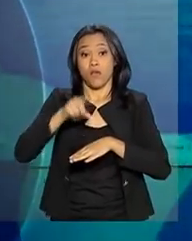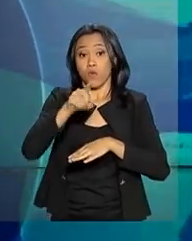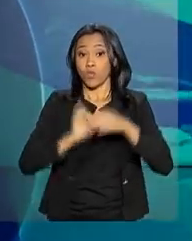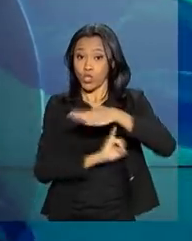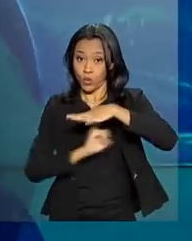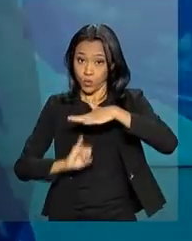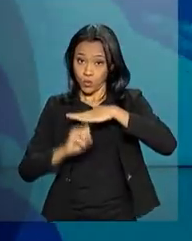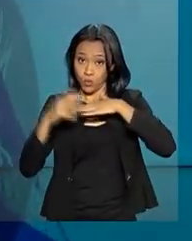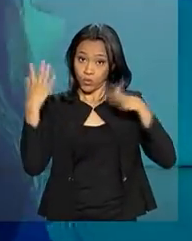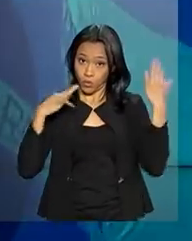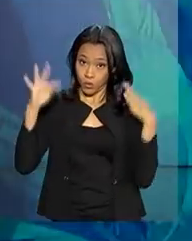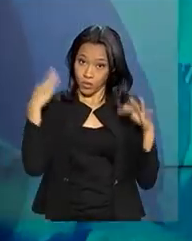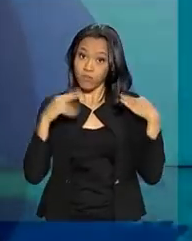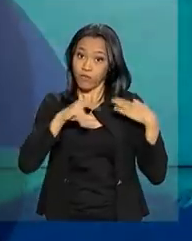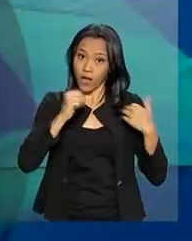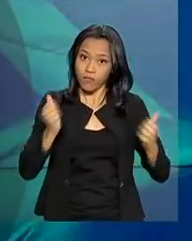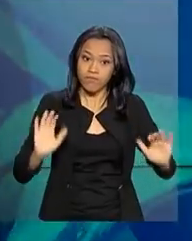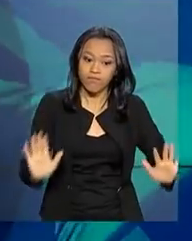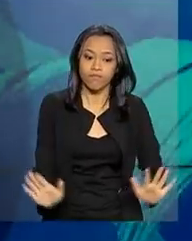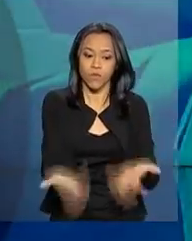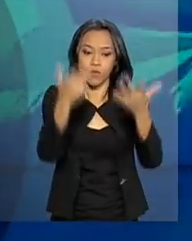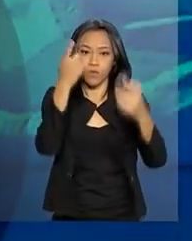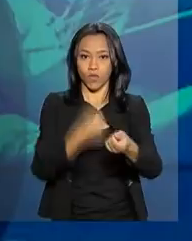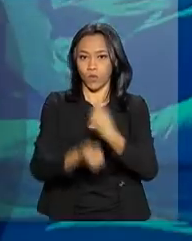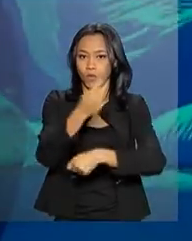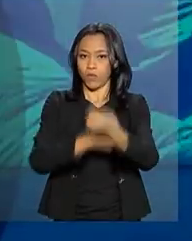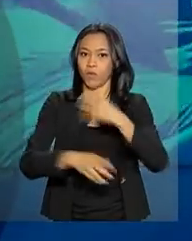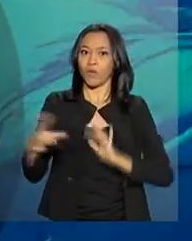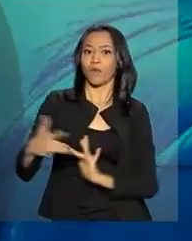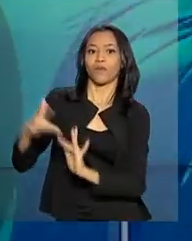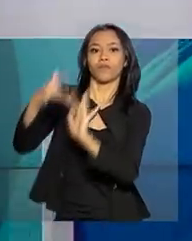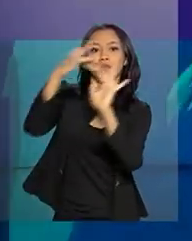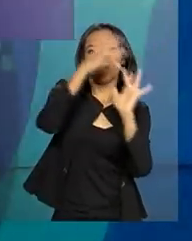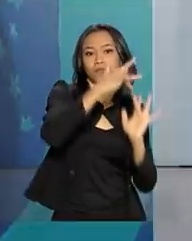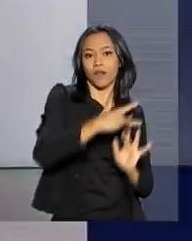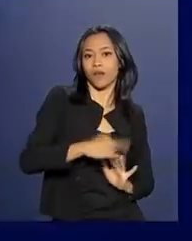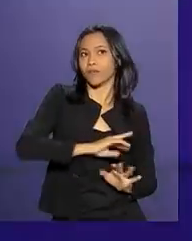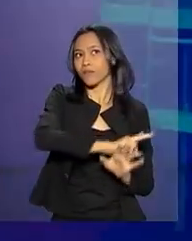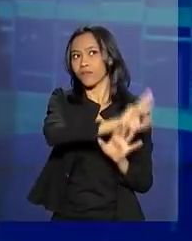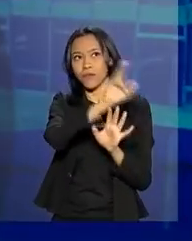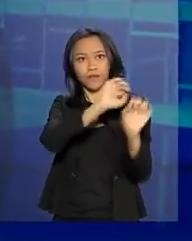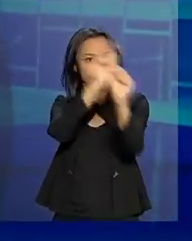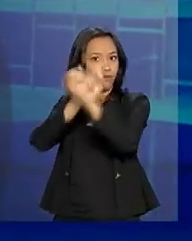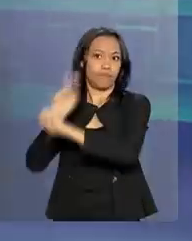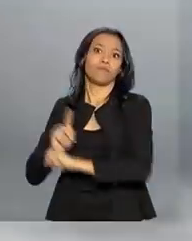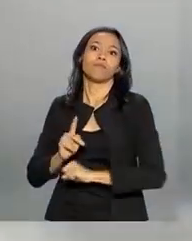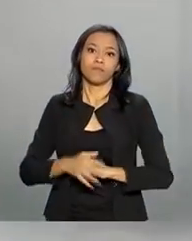novo impulso à economia do país e gerar maior conectividade com destinos no exterior.